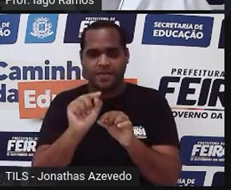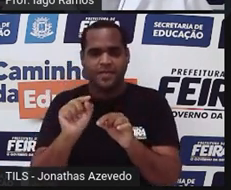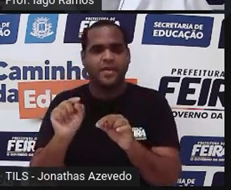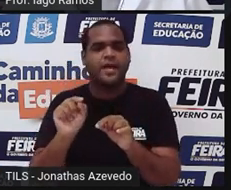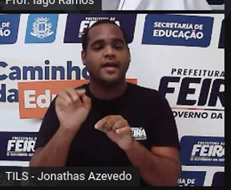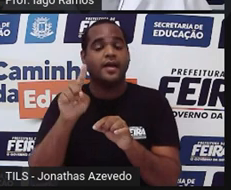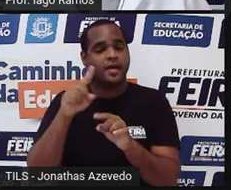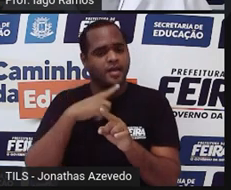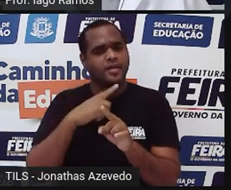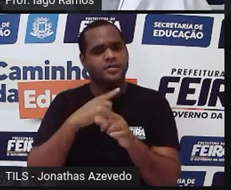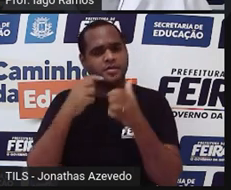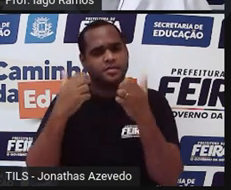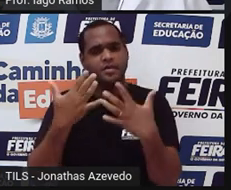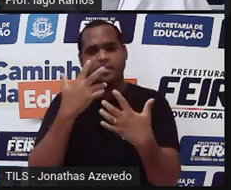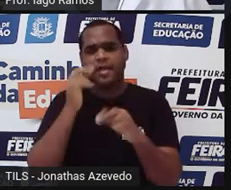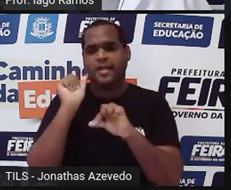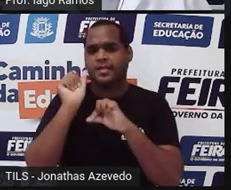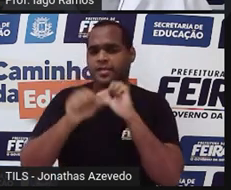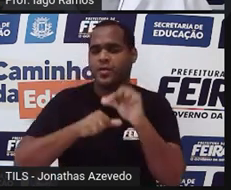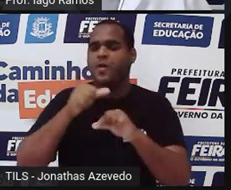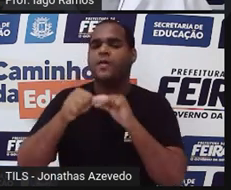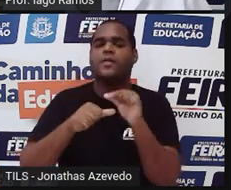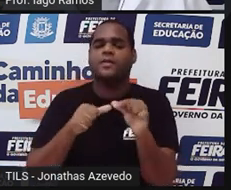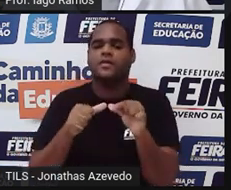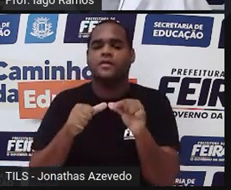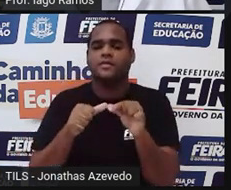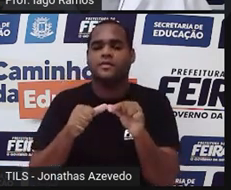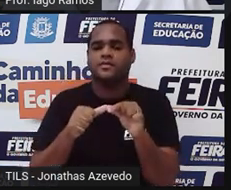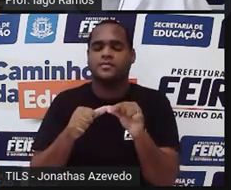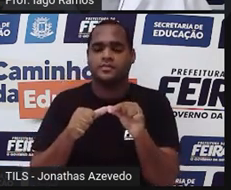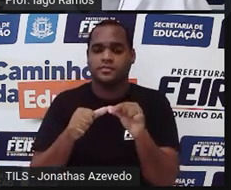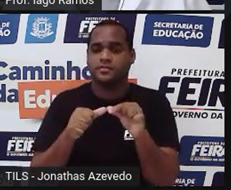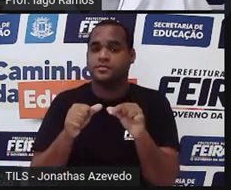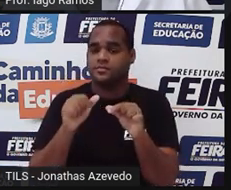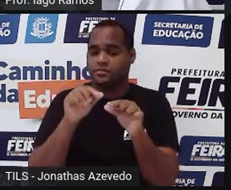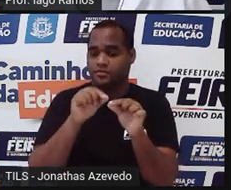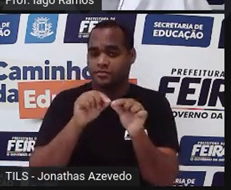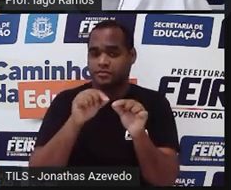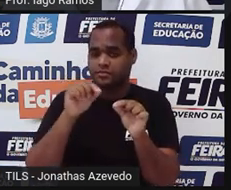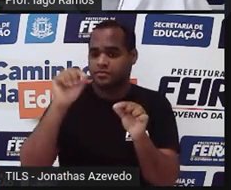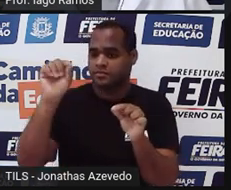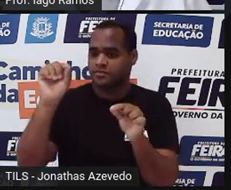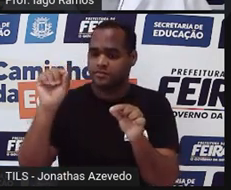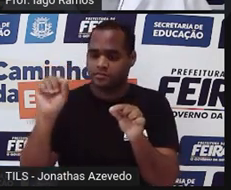conformação mais ou menos assim agora.